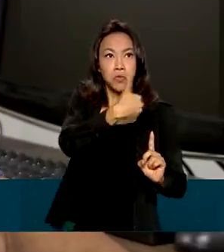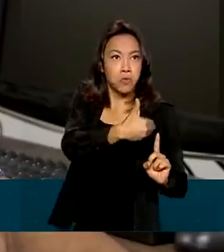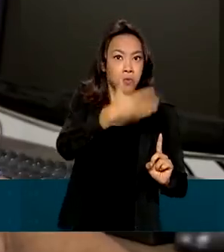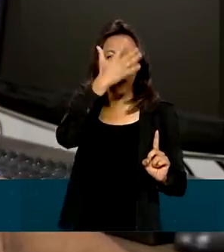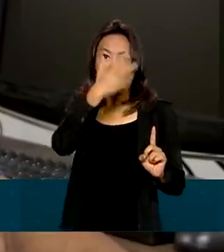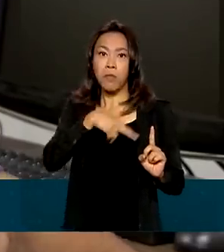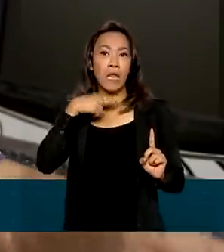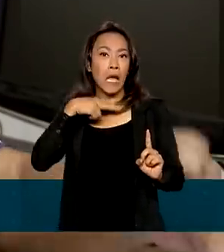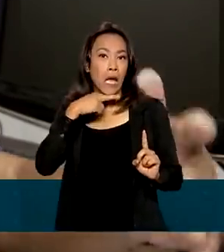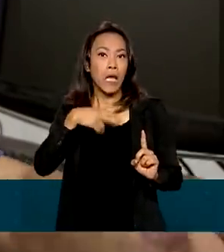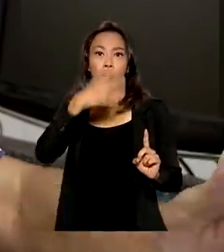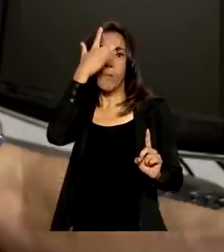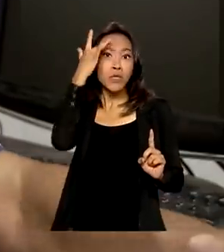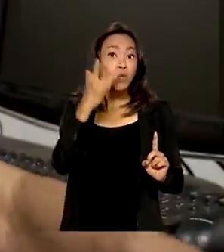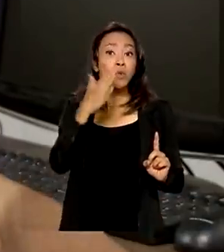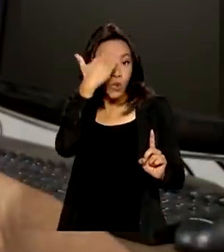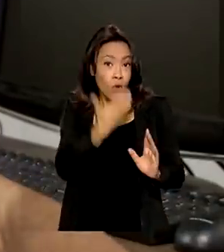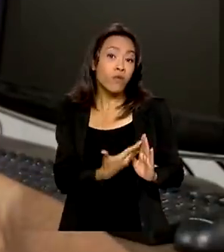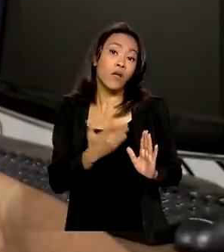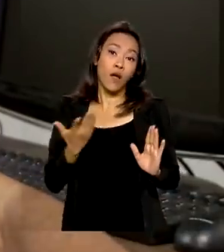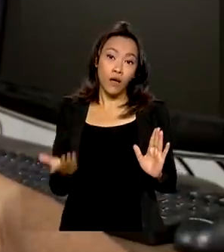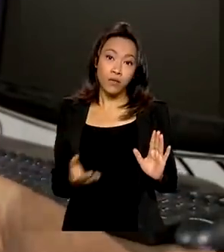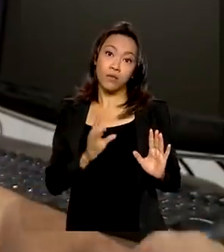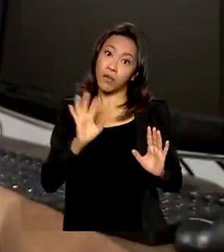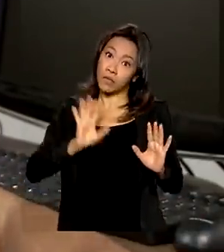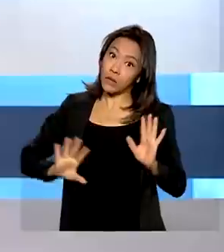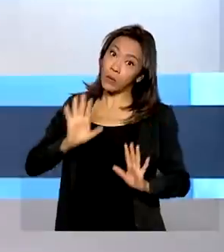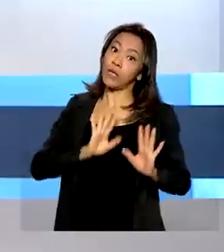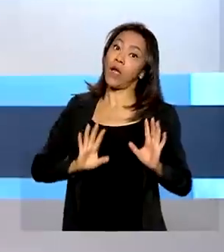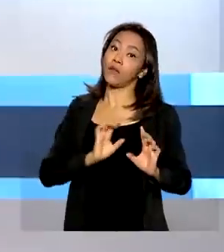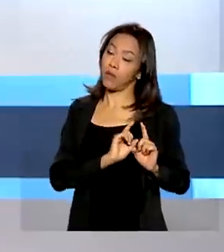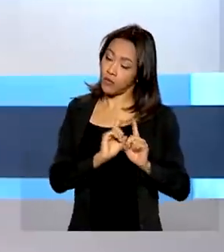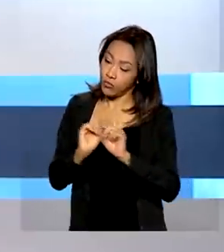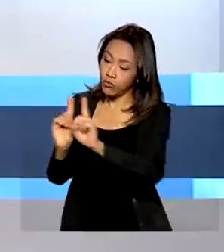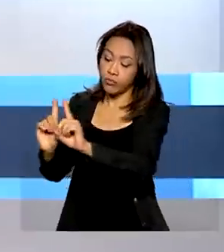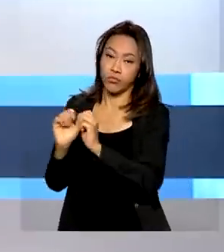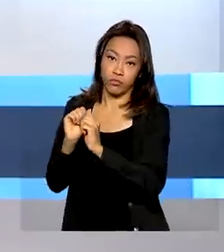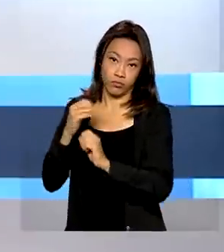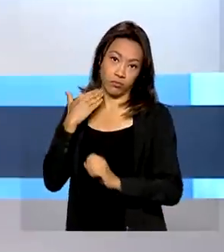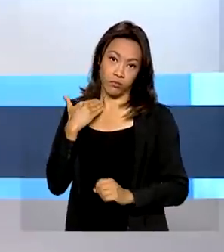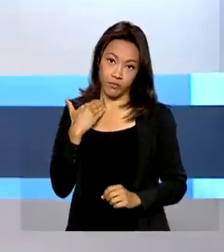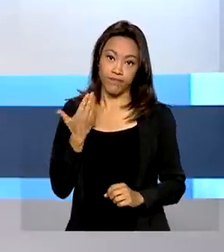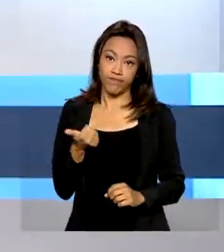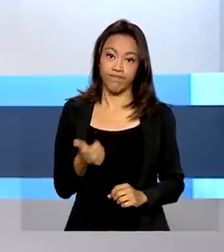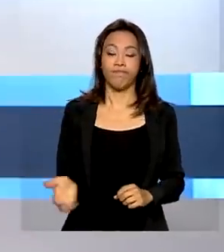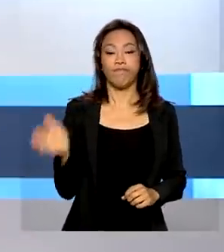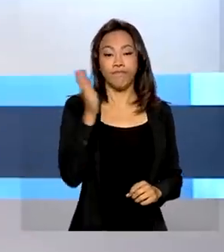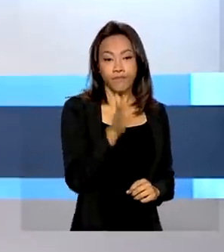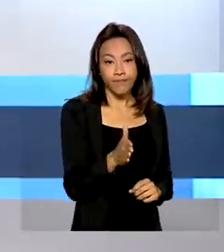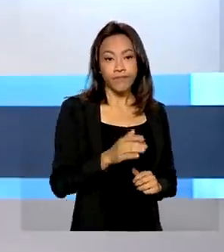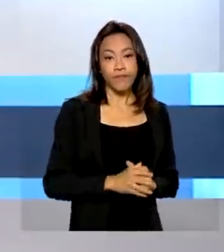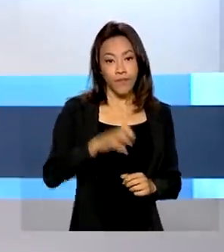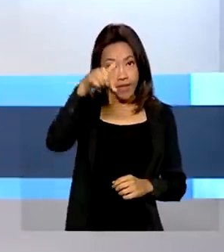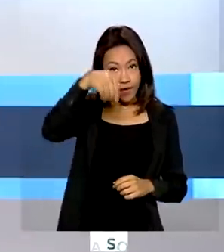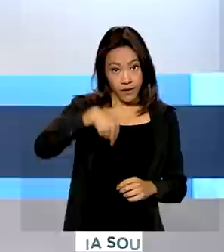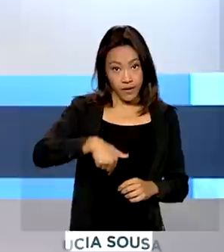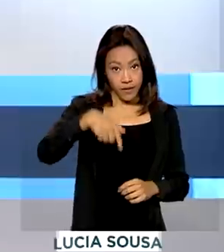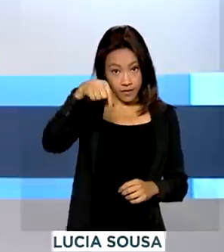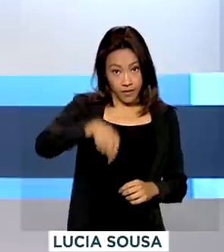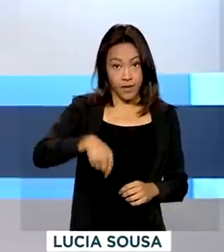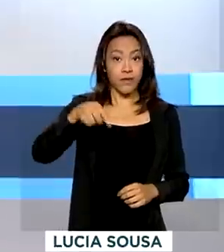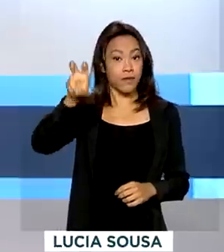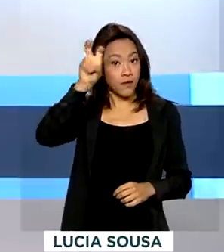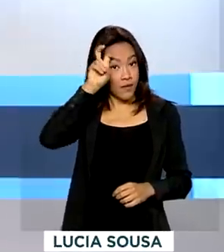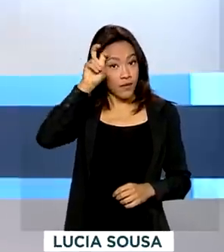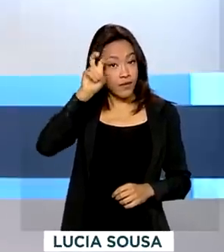um neto, ou de uma pessoa de confiança para não cair em golpe. E nesta quinta-feira, no Palácio do Planalto, o